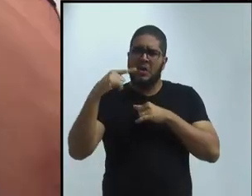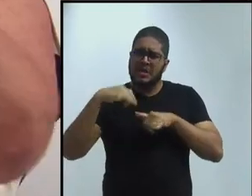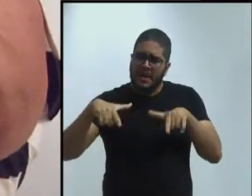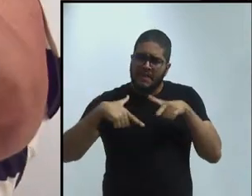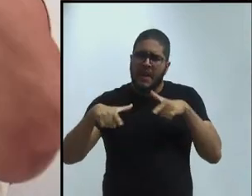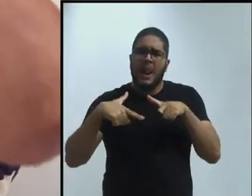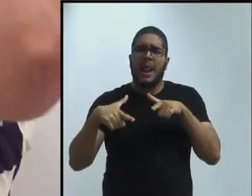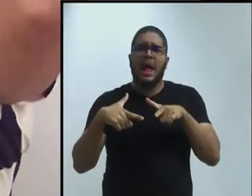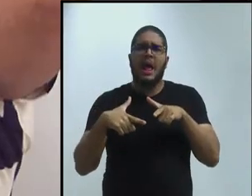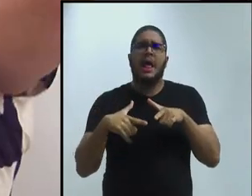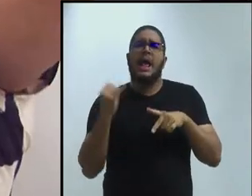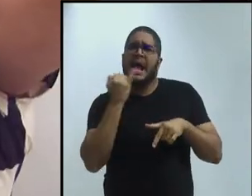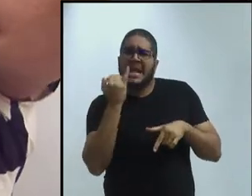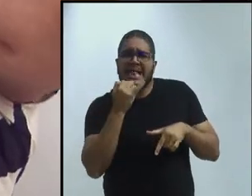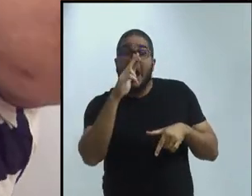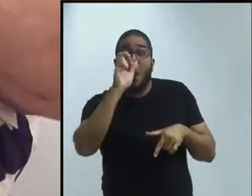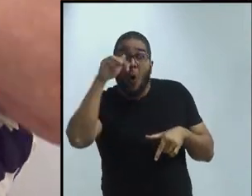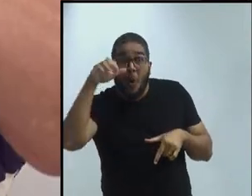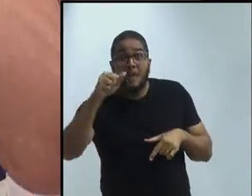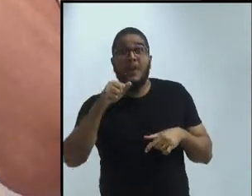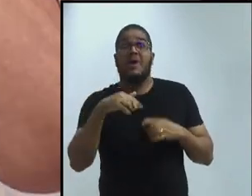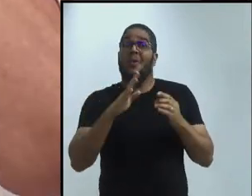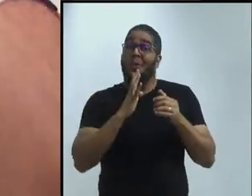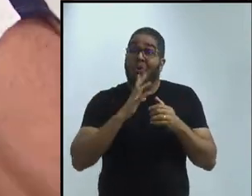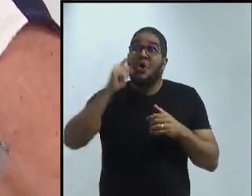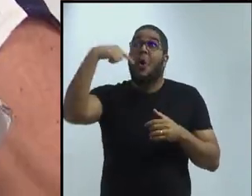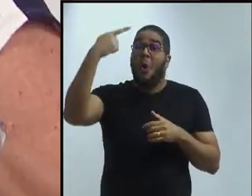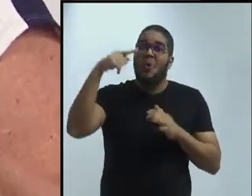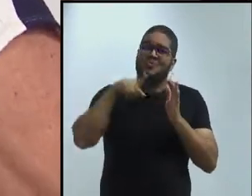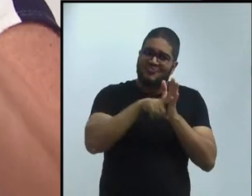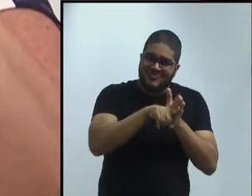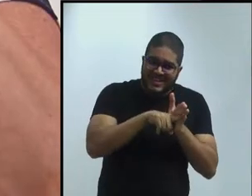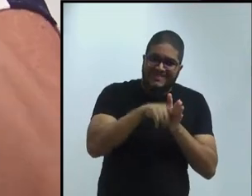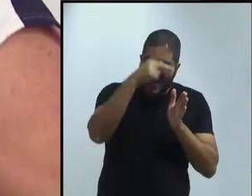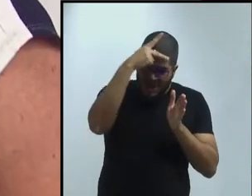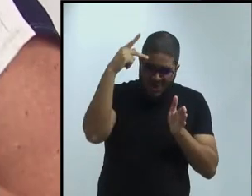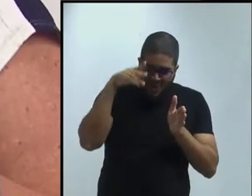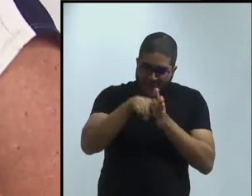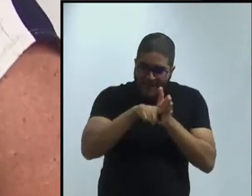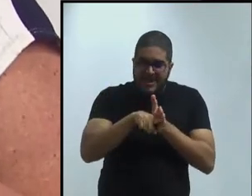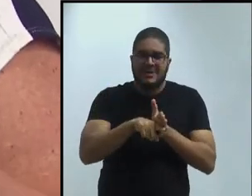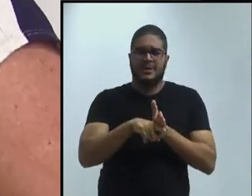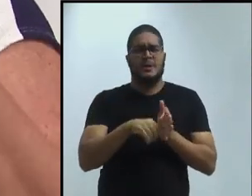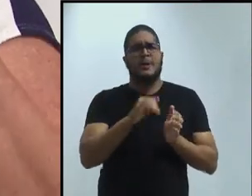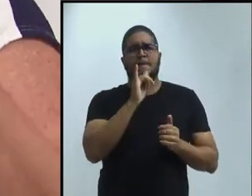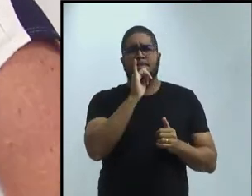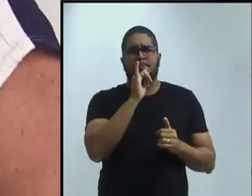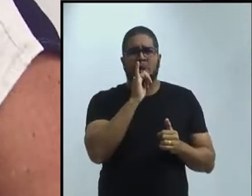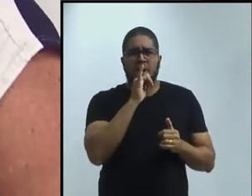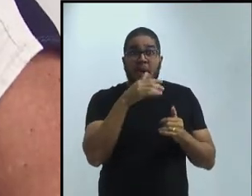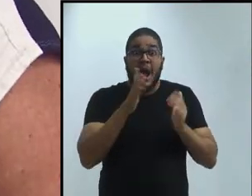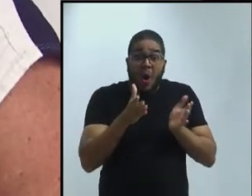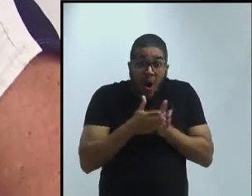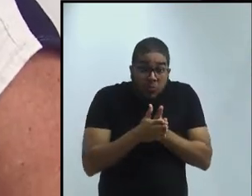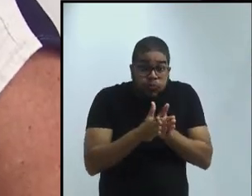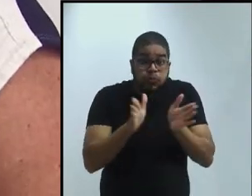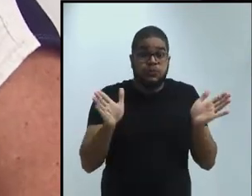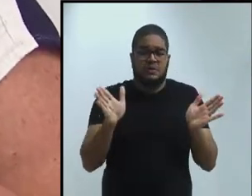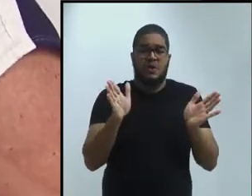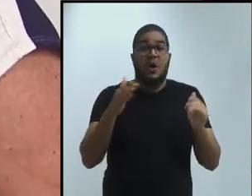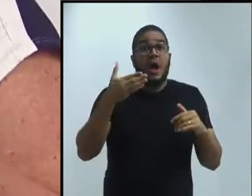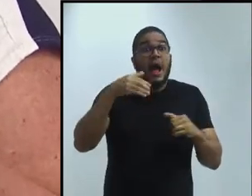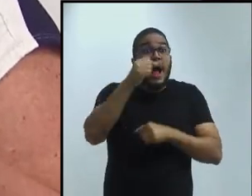começa a se alargar. Ano passado, sobraram bolsas de doutorado de